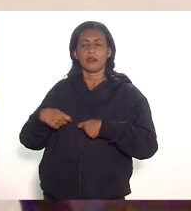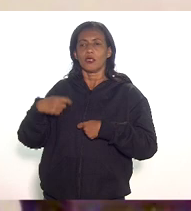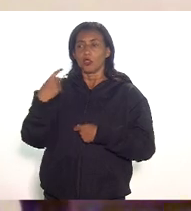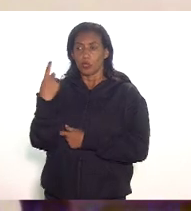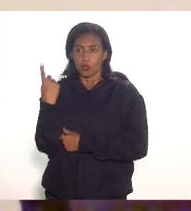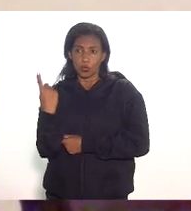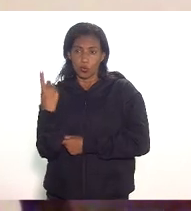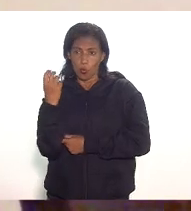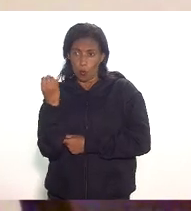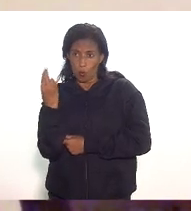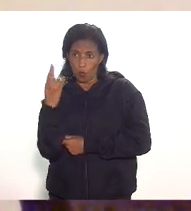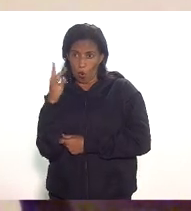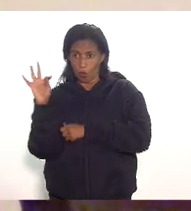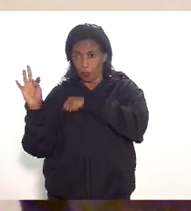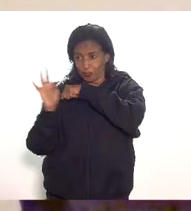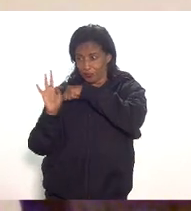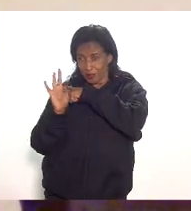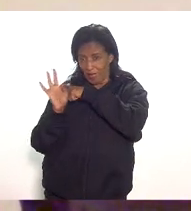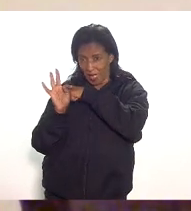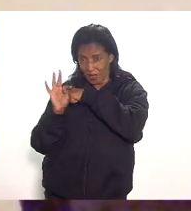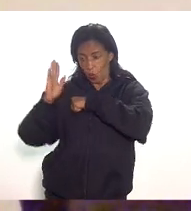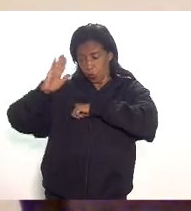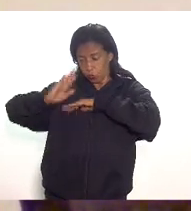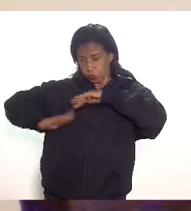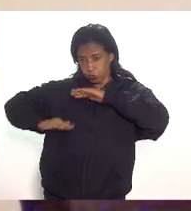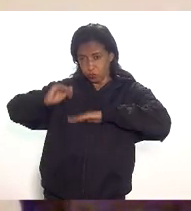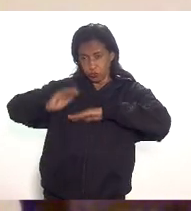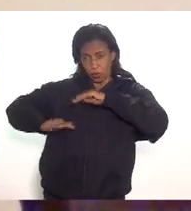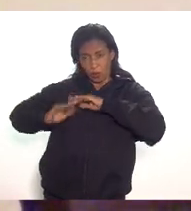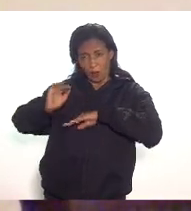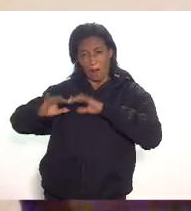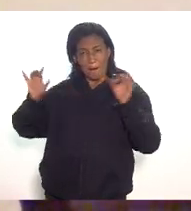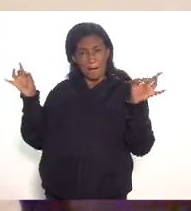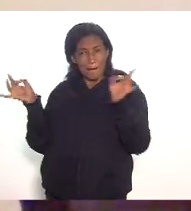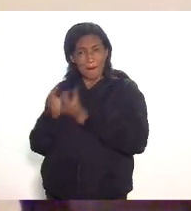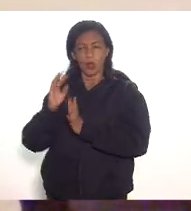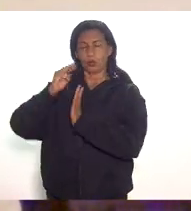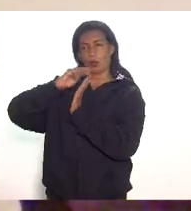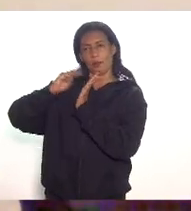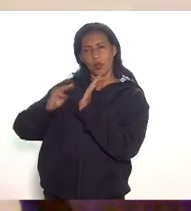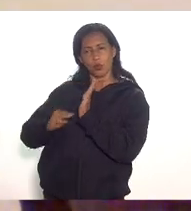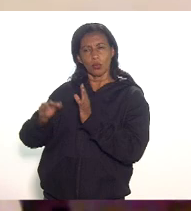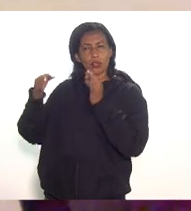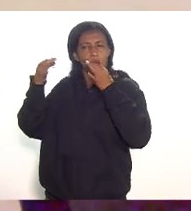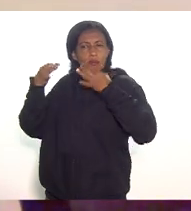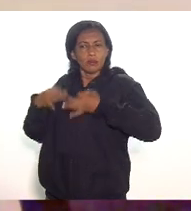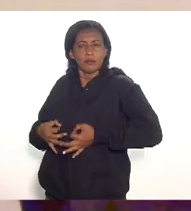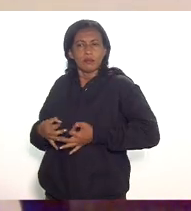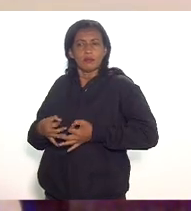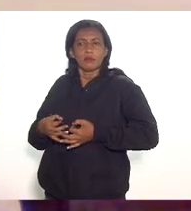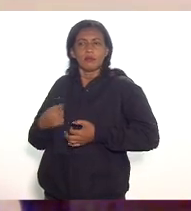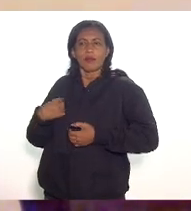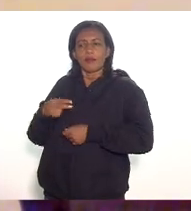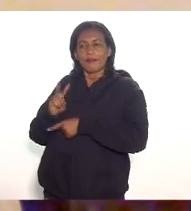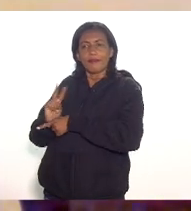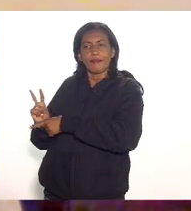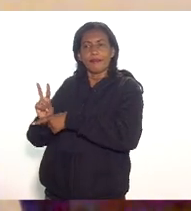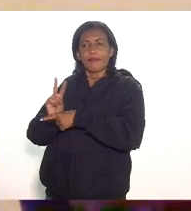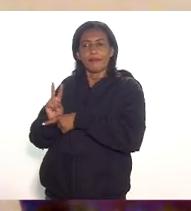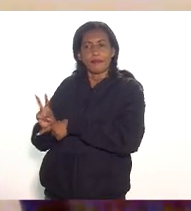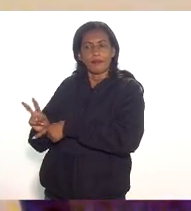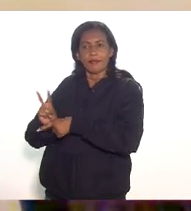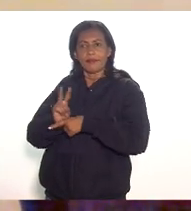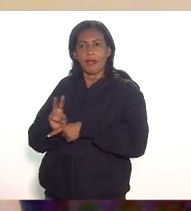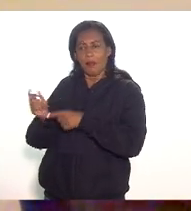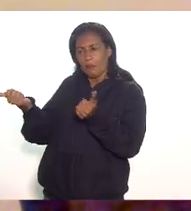técnico qualificado e preparado com metodologia adequada para ficar monitorando esse incentivo